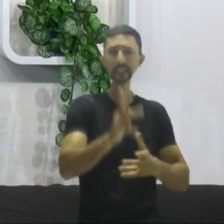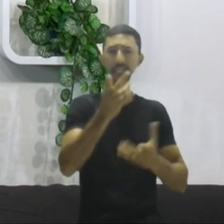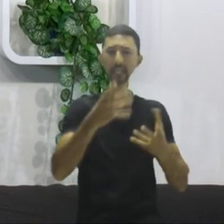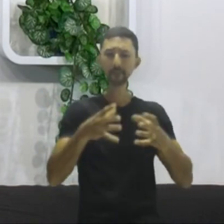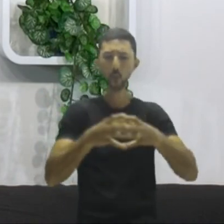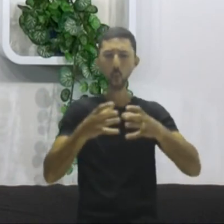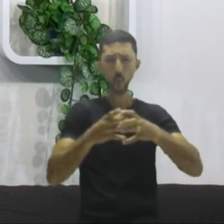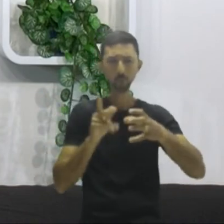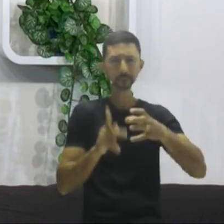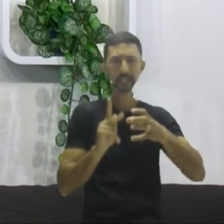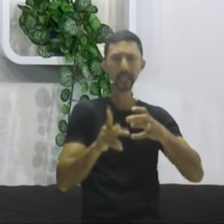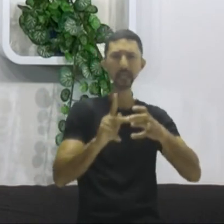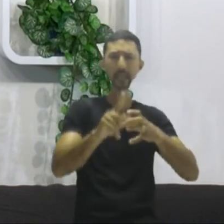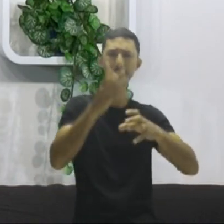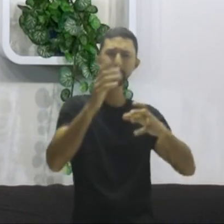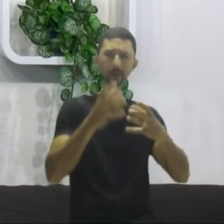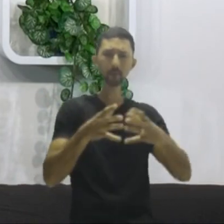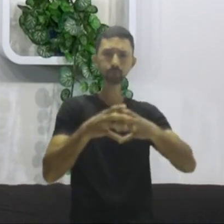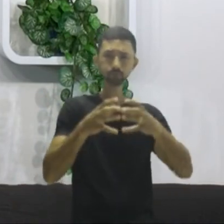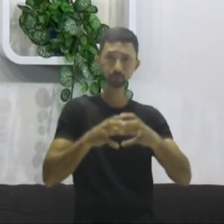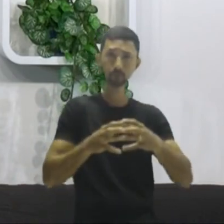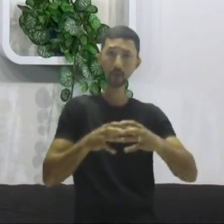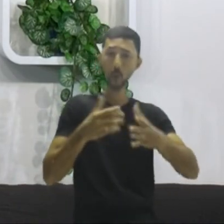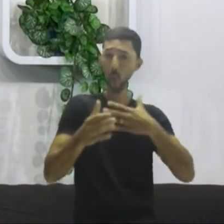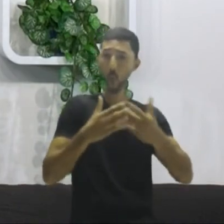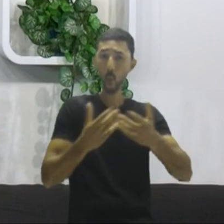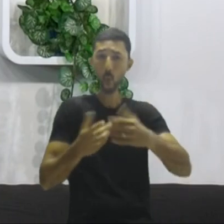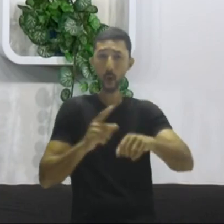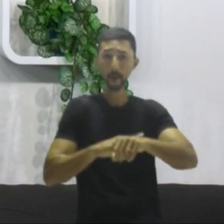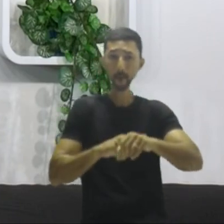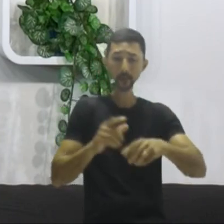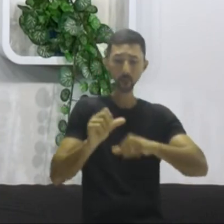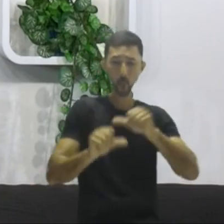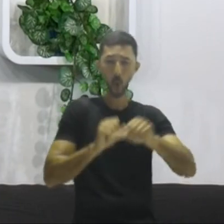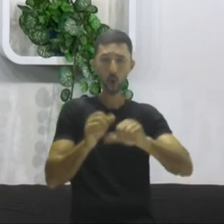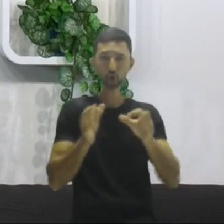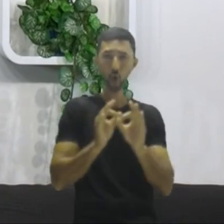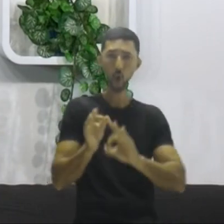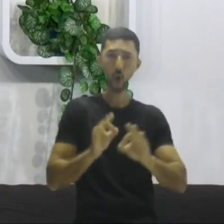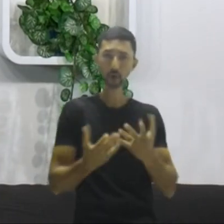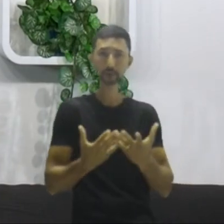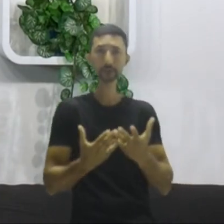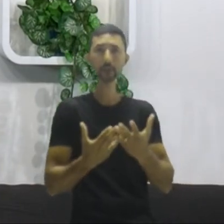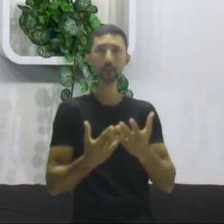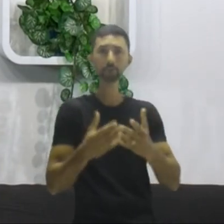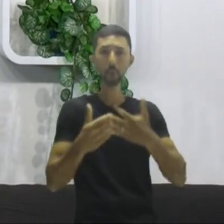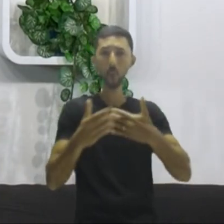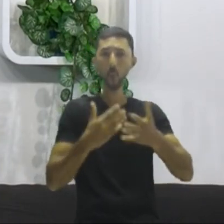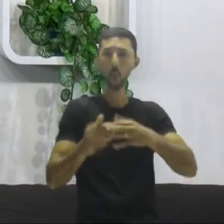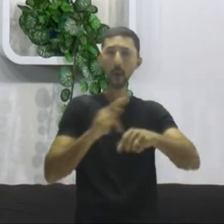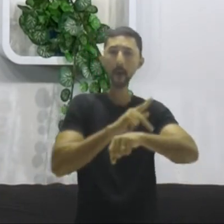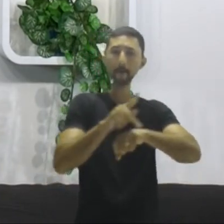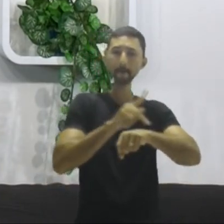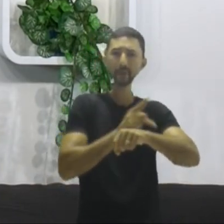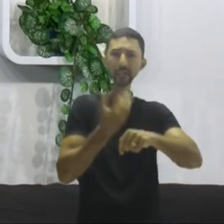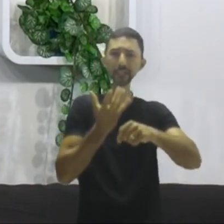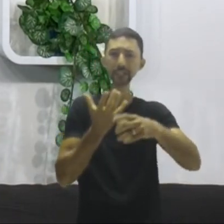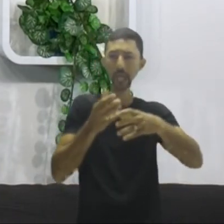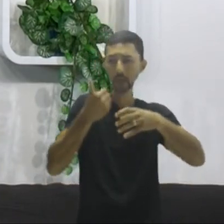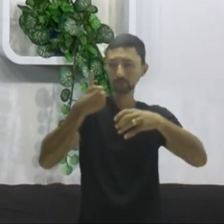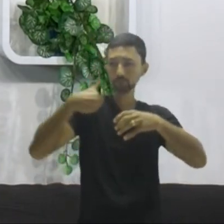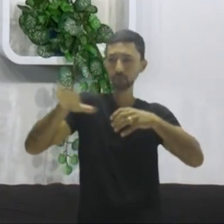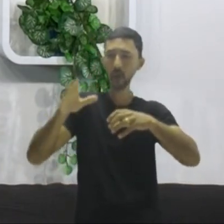sabemos que isso pode ser passível de mudança a qualquer momento. Qualquer país pode